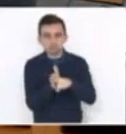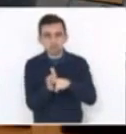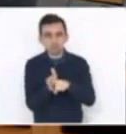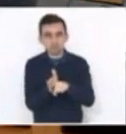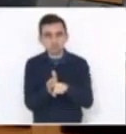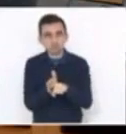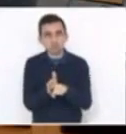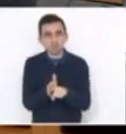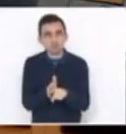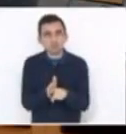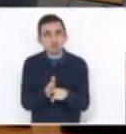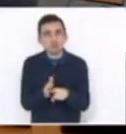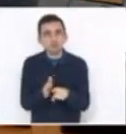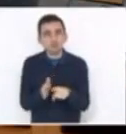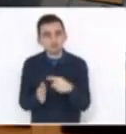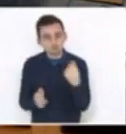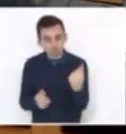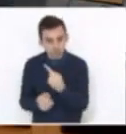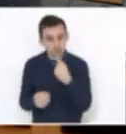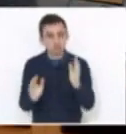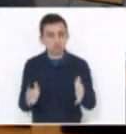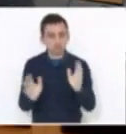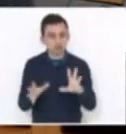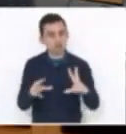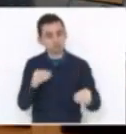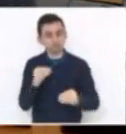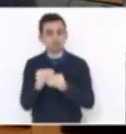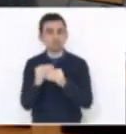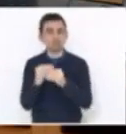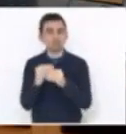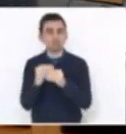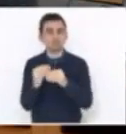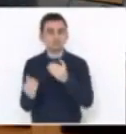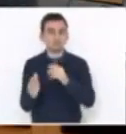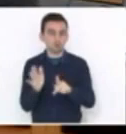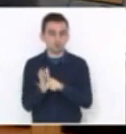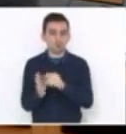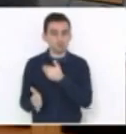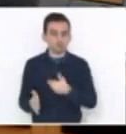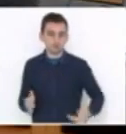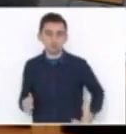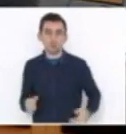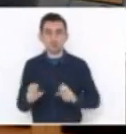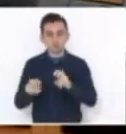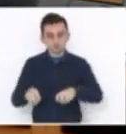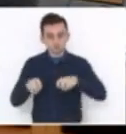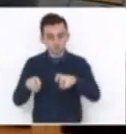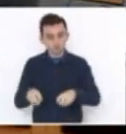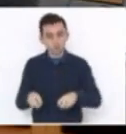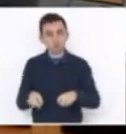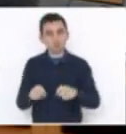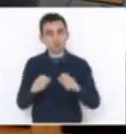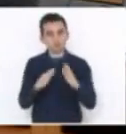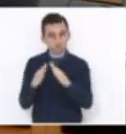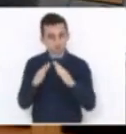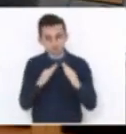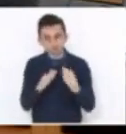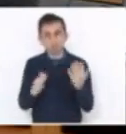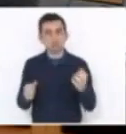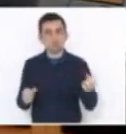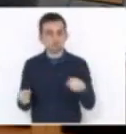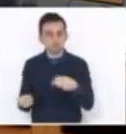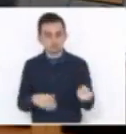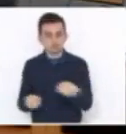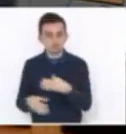incluímos nas emendas do governo, agricultura, habitação e inovação. As demais emendas,